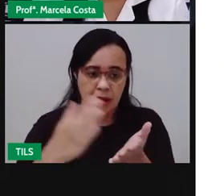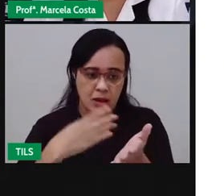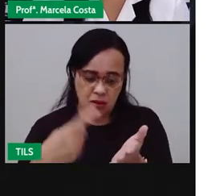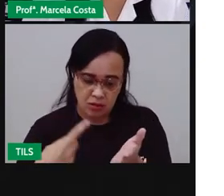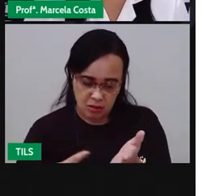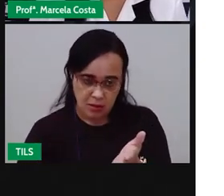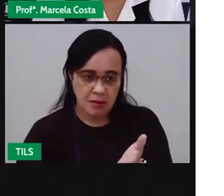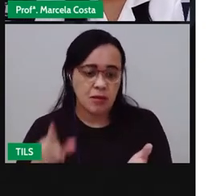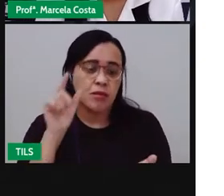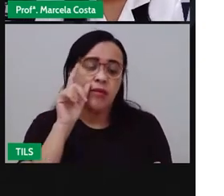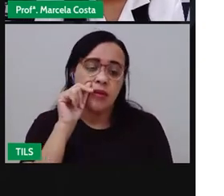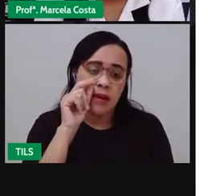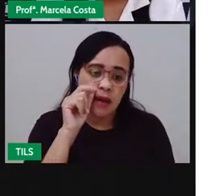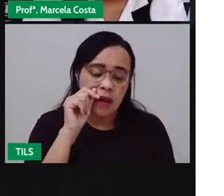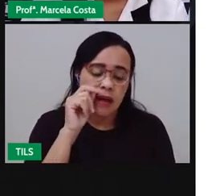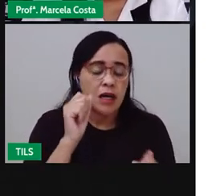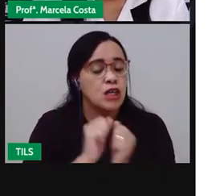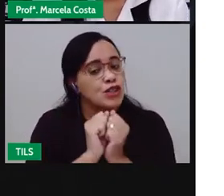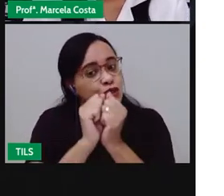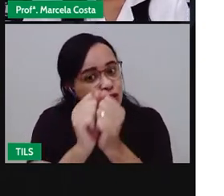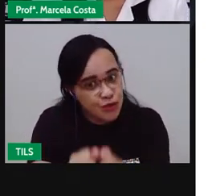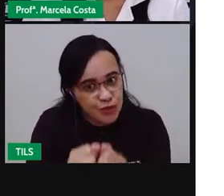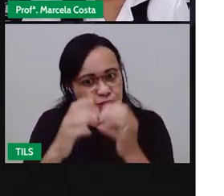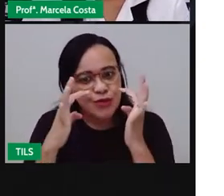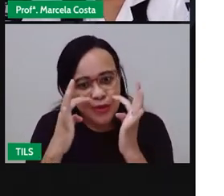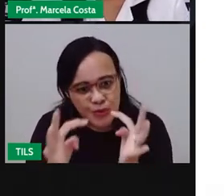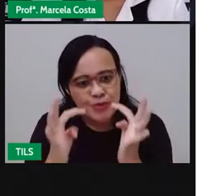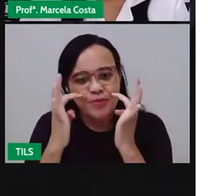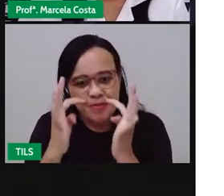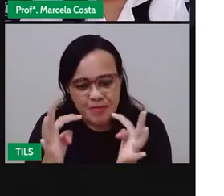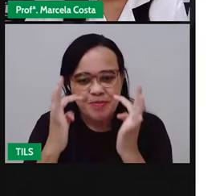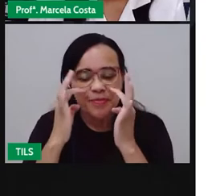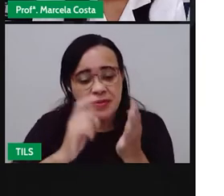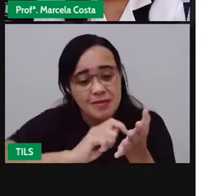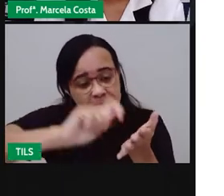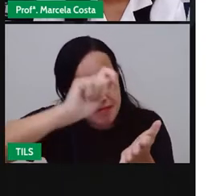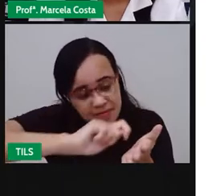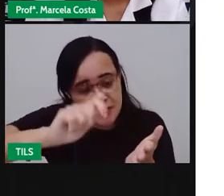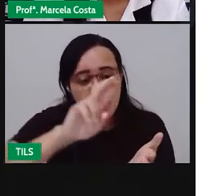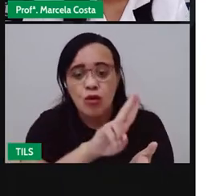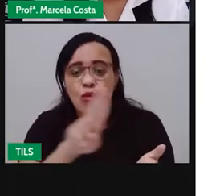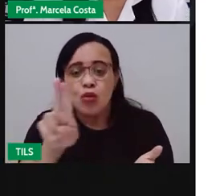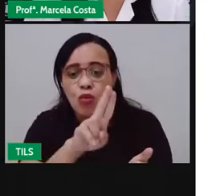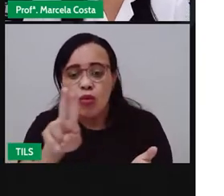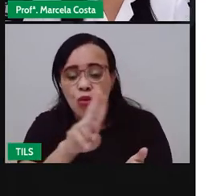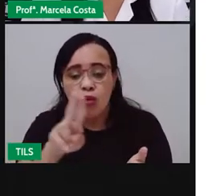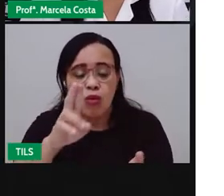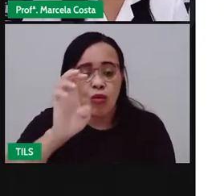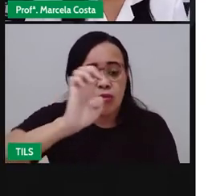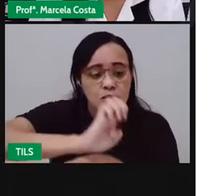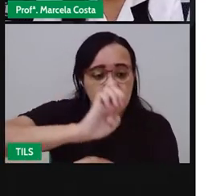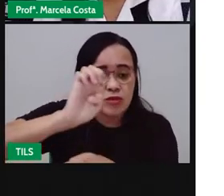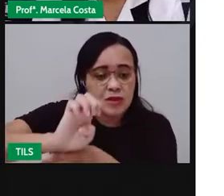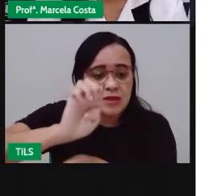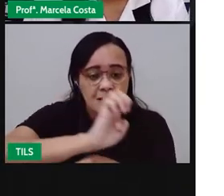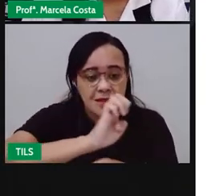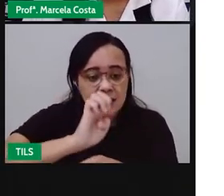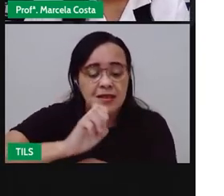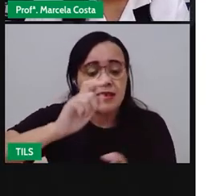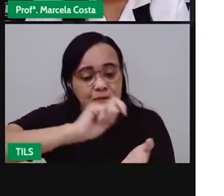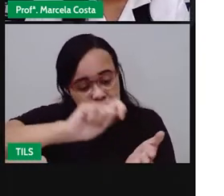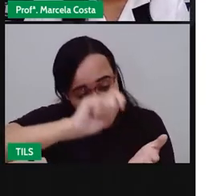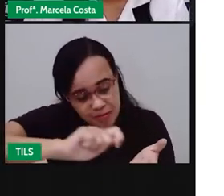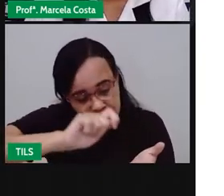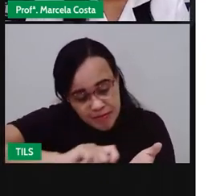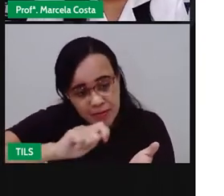lápis e vá acompanhando e escrevendo aí no seu caderno os nomes dos estados da